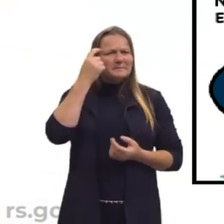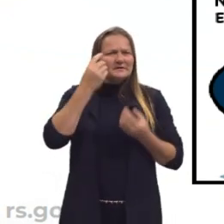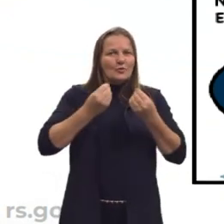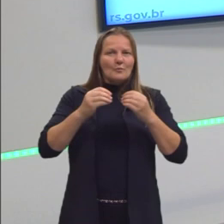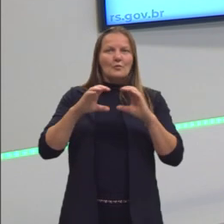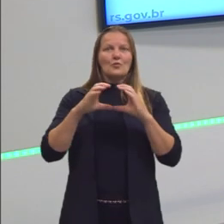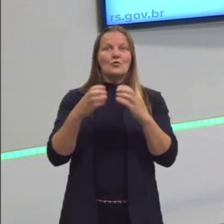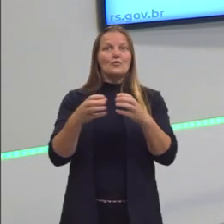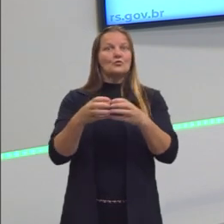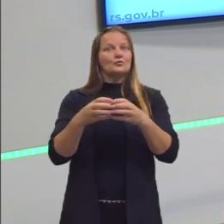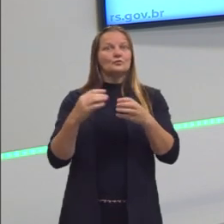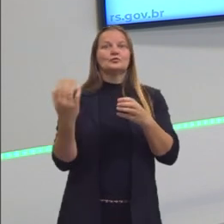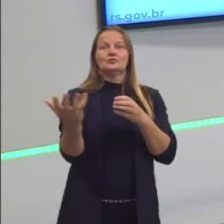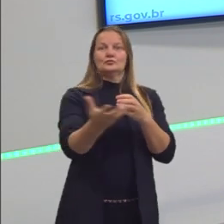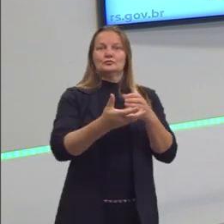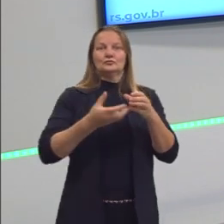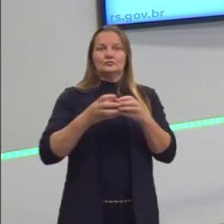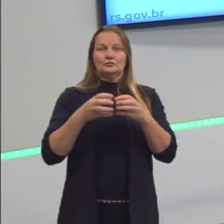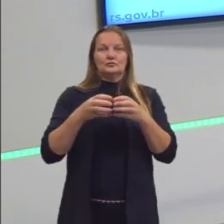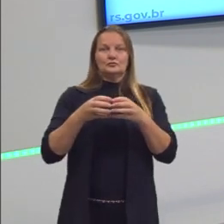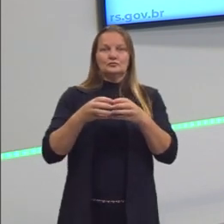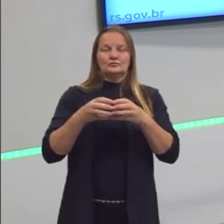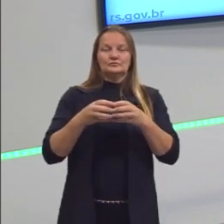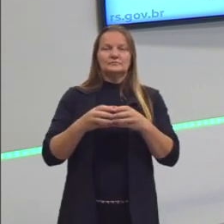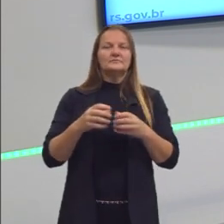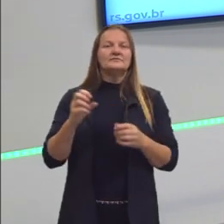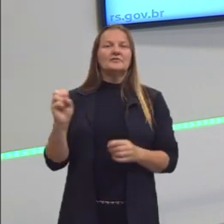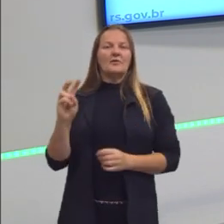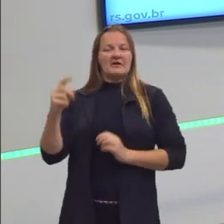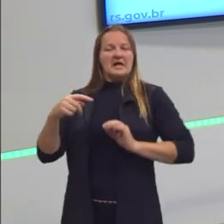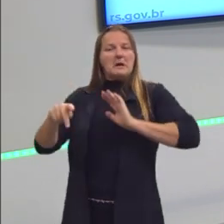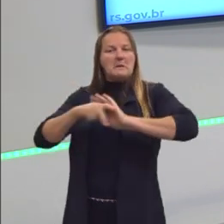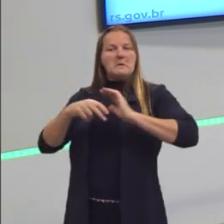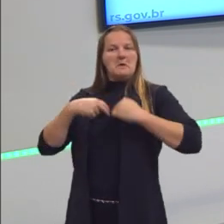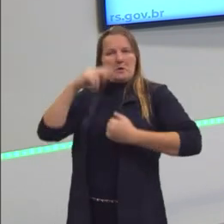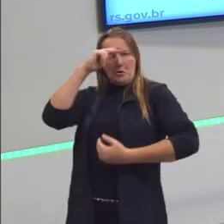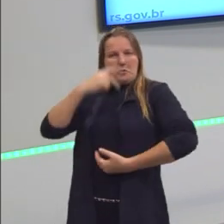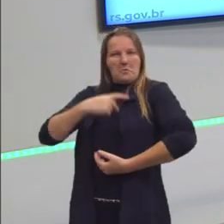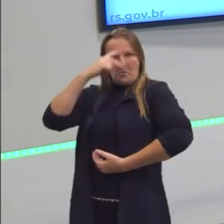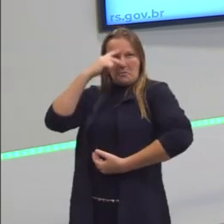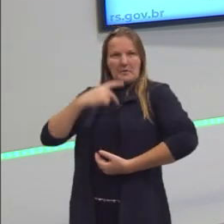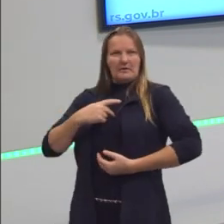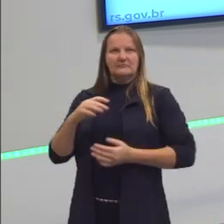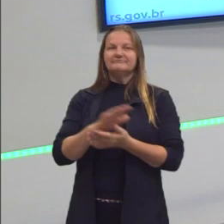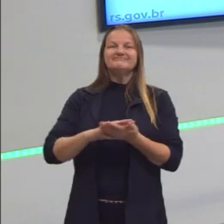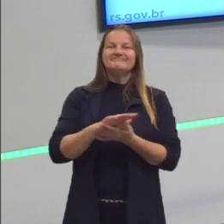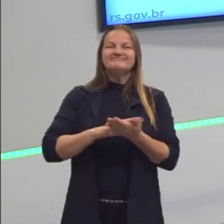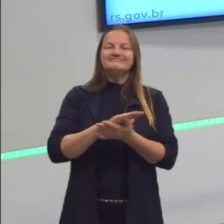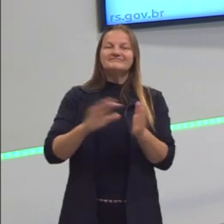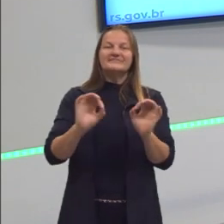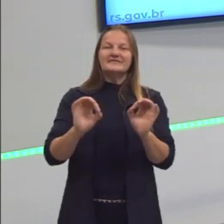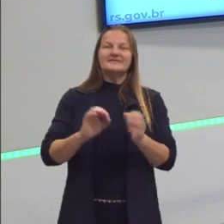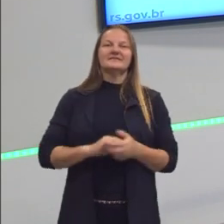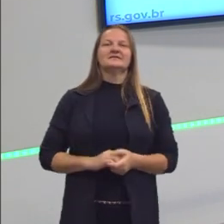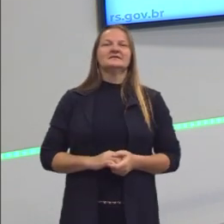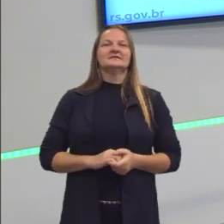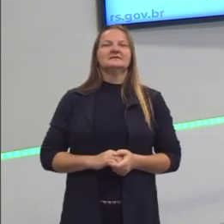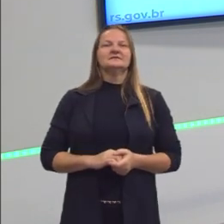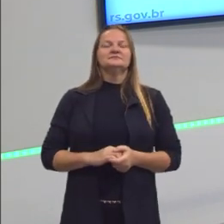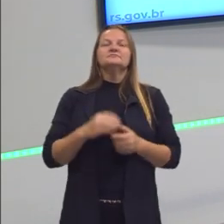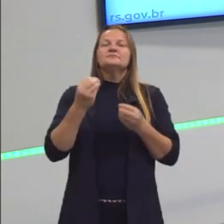no coletivo. Nós também não podemos pensar o valor só de forma individual, que vai dar problema. E a